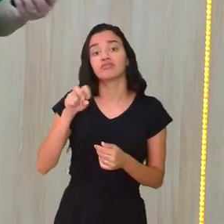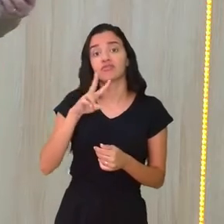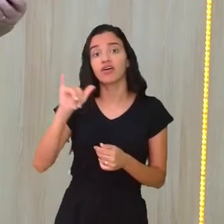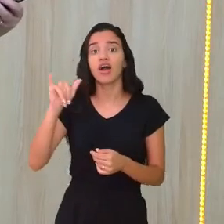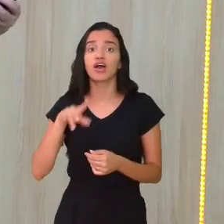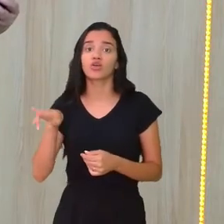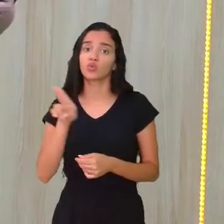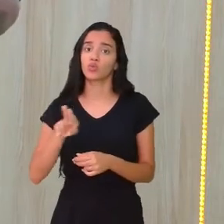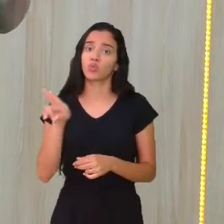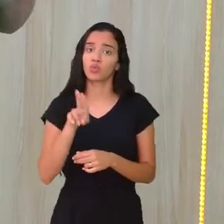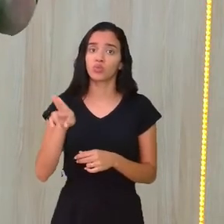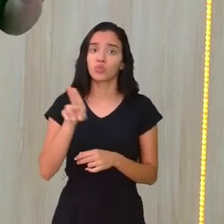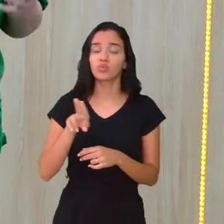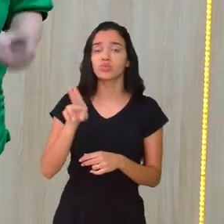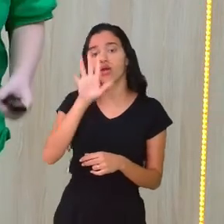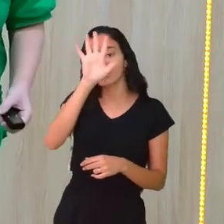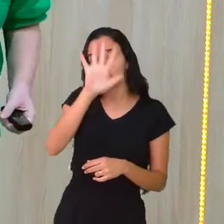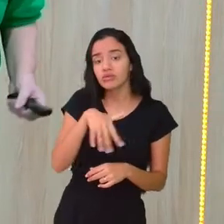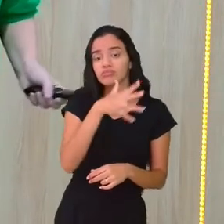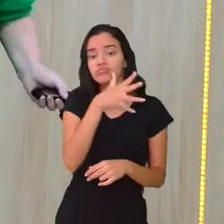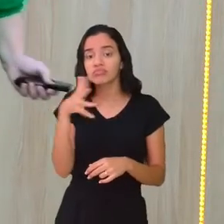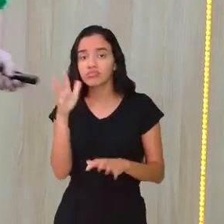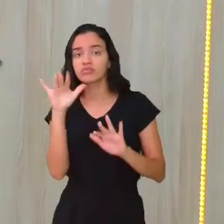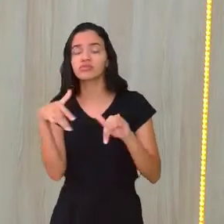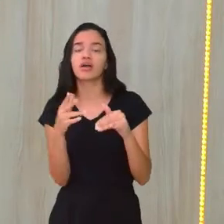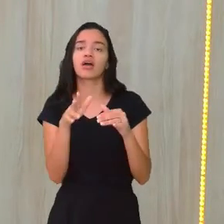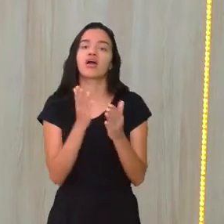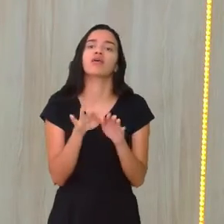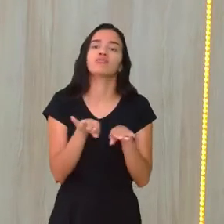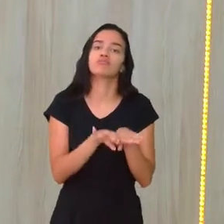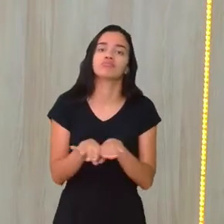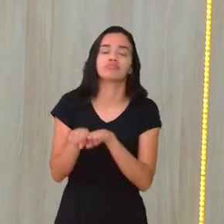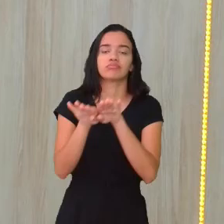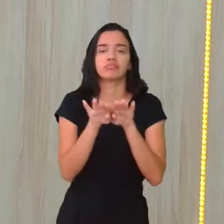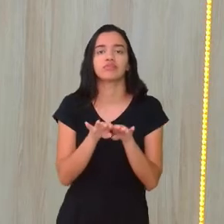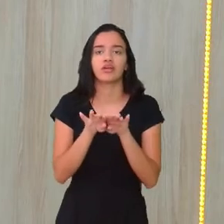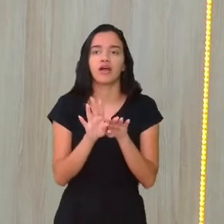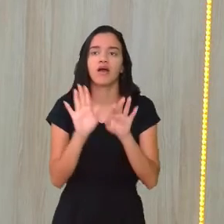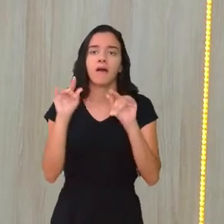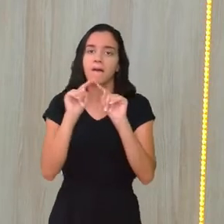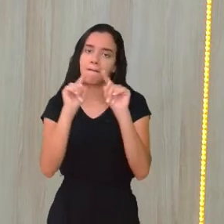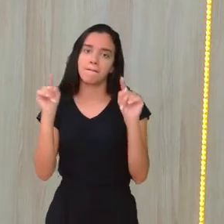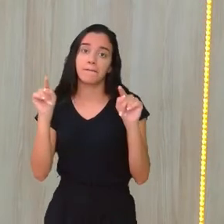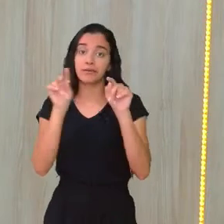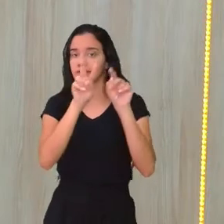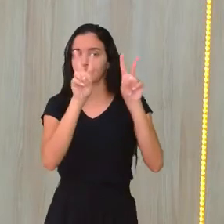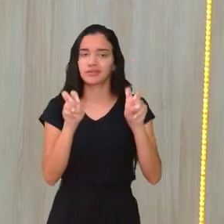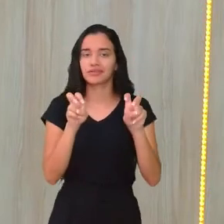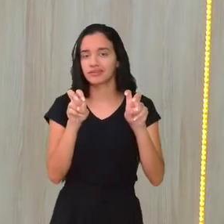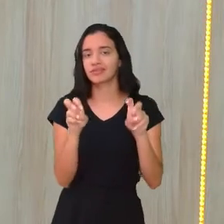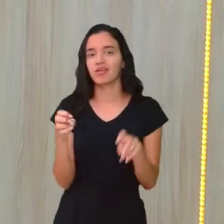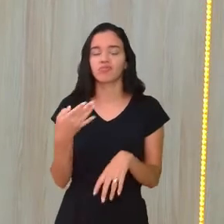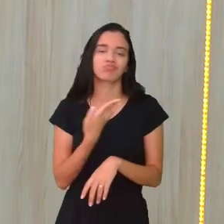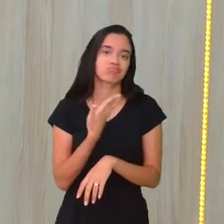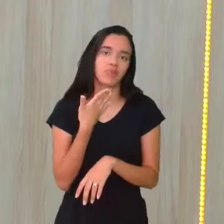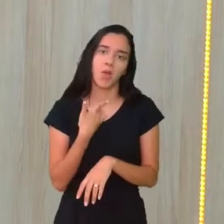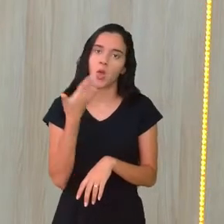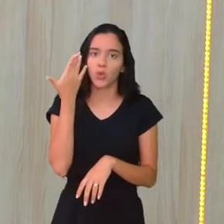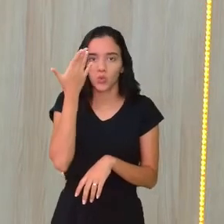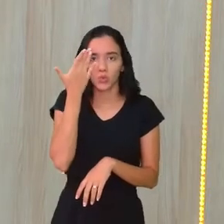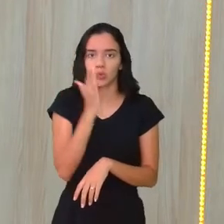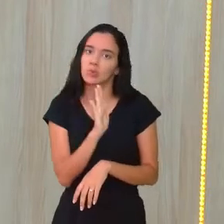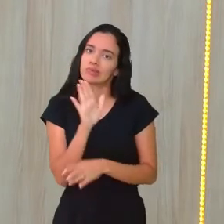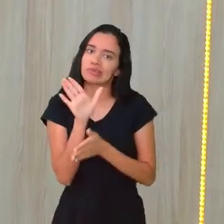a questão de simetria para algumas etapas do jogo. Bom, mas eu não vou entrar nesse assunto porque eu realmente não sei